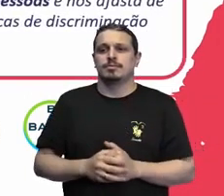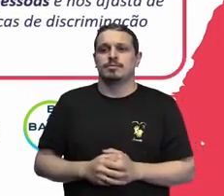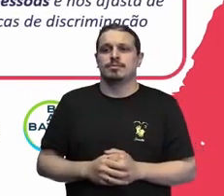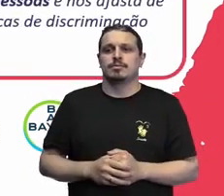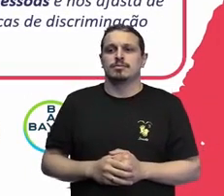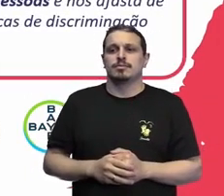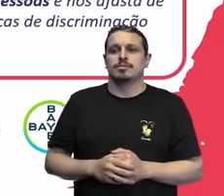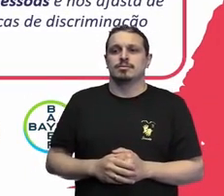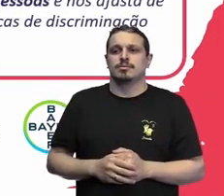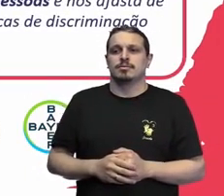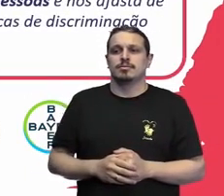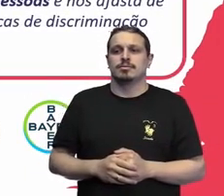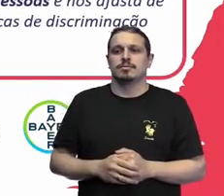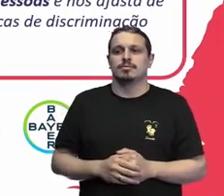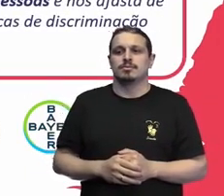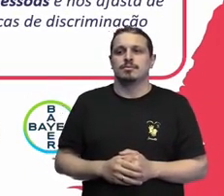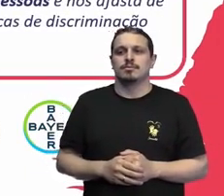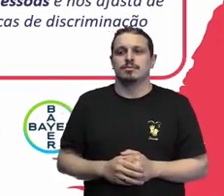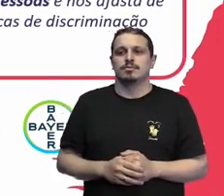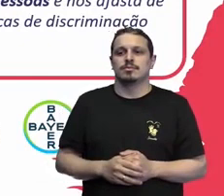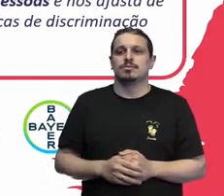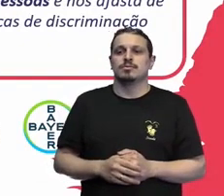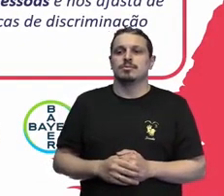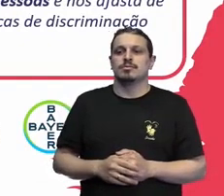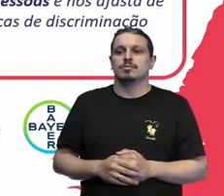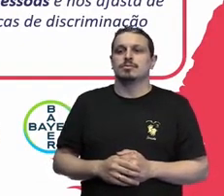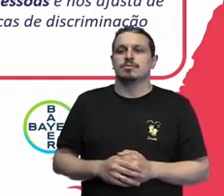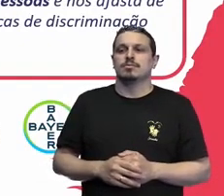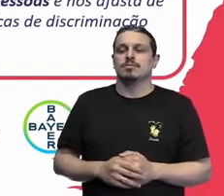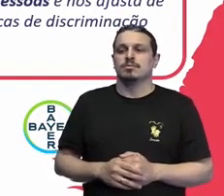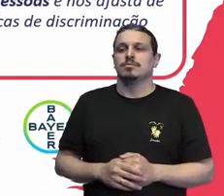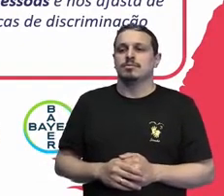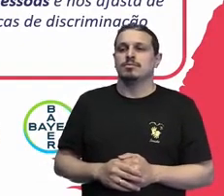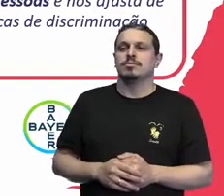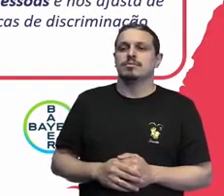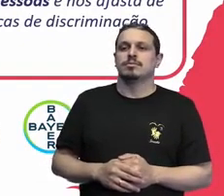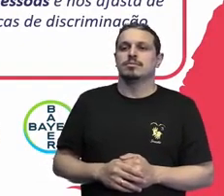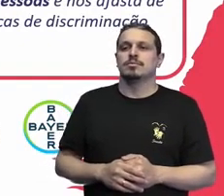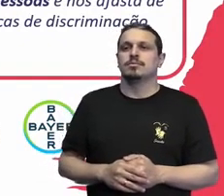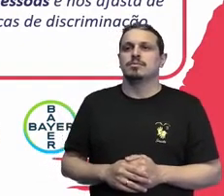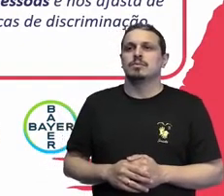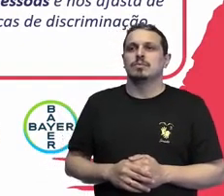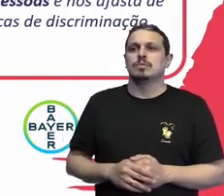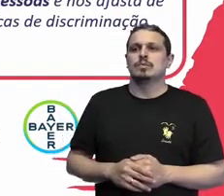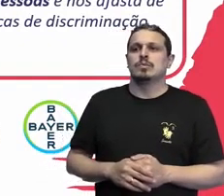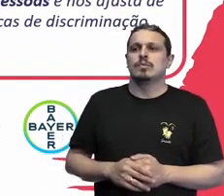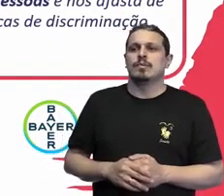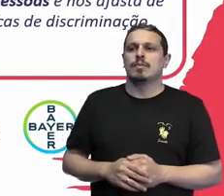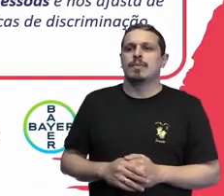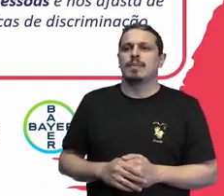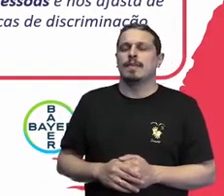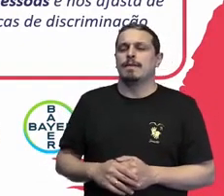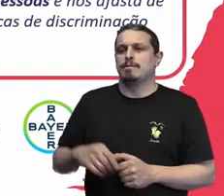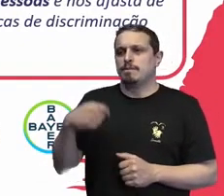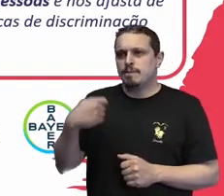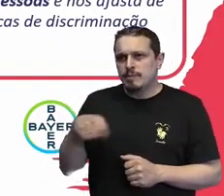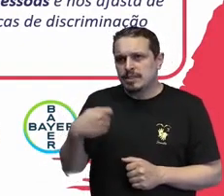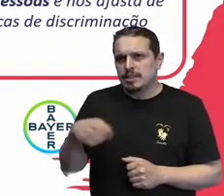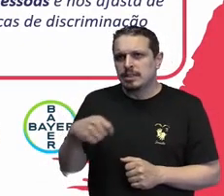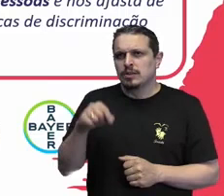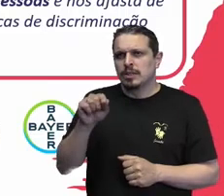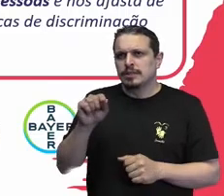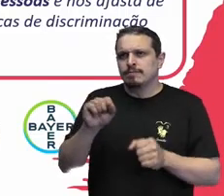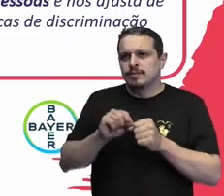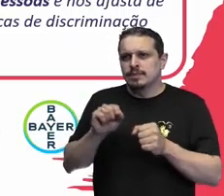desenvolver uma cultura inclusiva eu costumo dizer que ela é uma necessidade competitiva para uma organização.